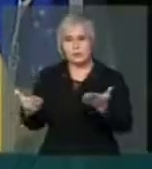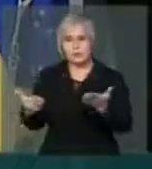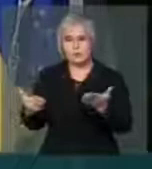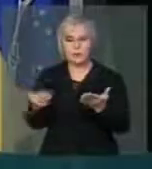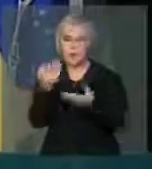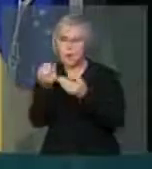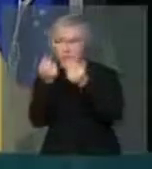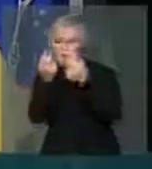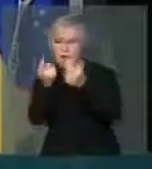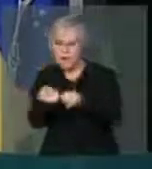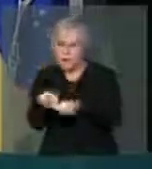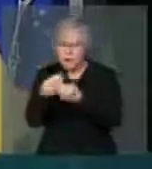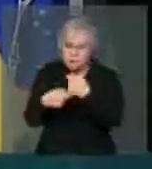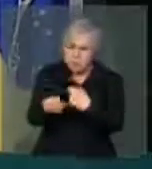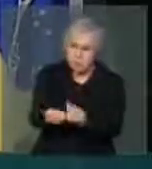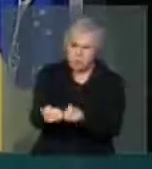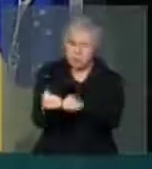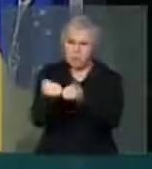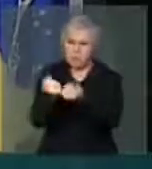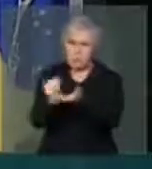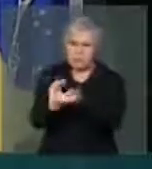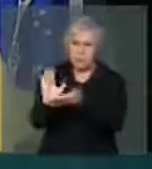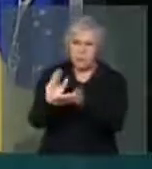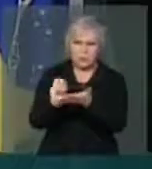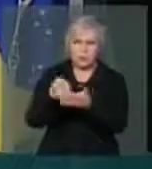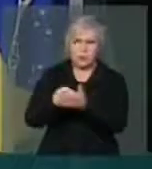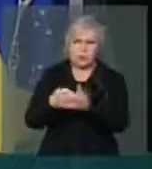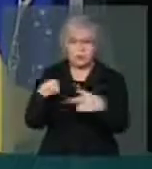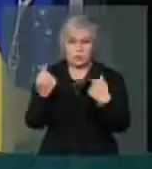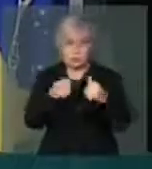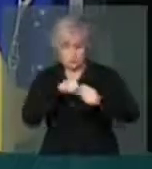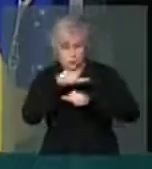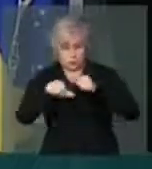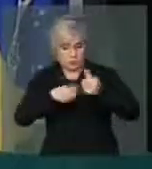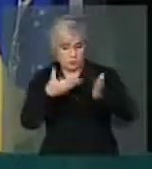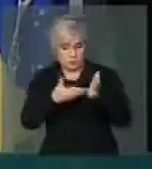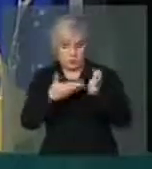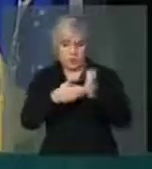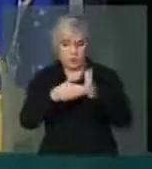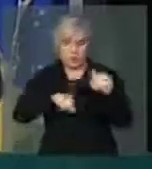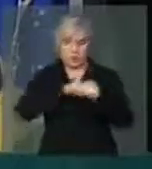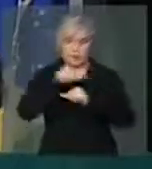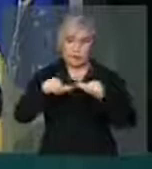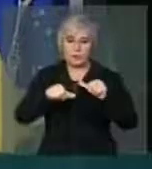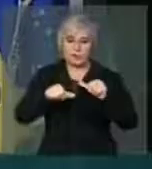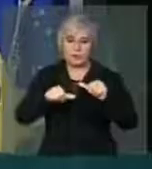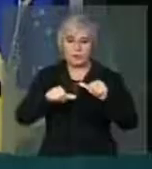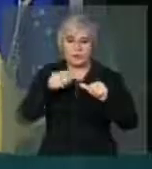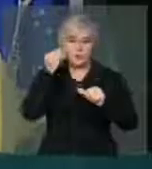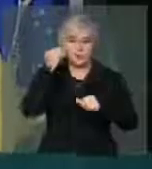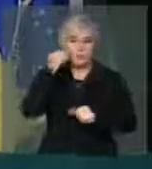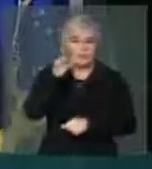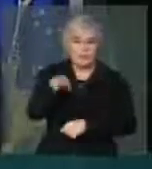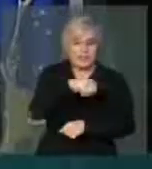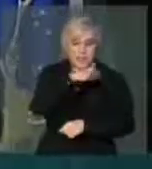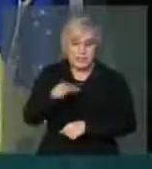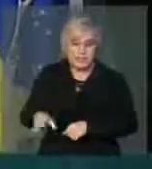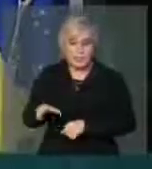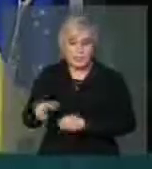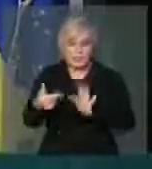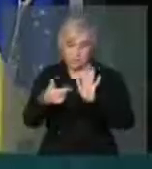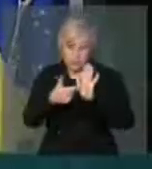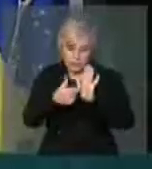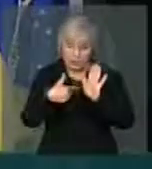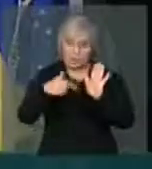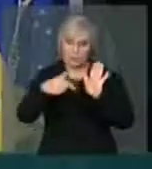senhores, nós deveríamos dar um passo nessa mini-reforma para impedir, e este é o nosso destaque,